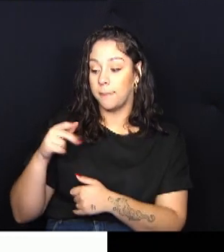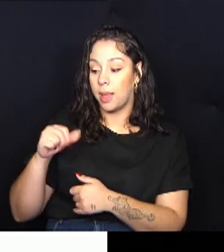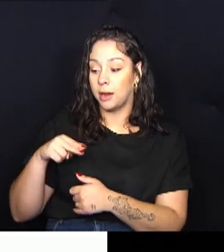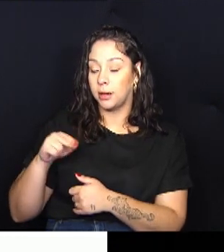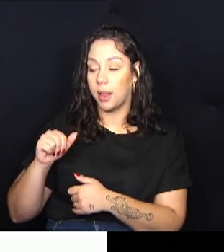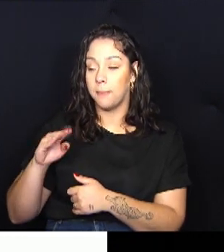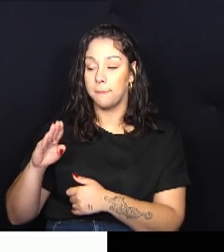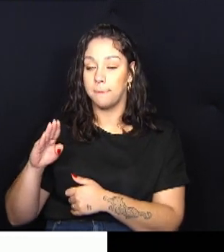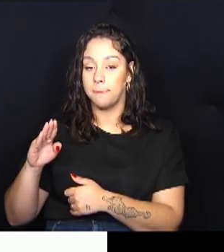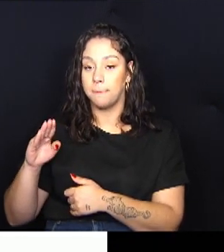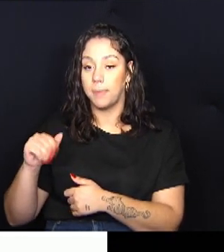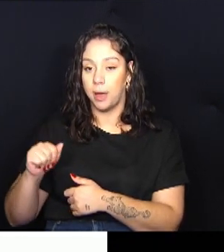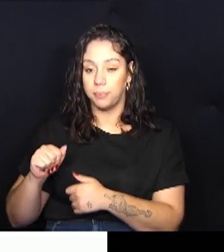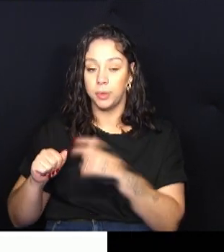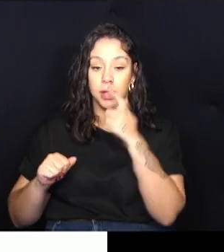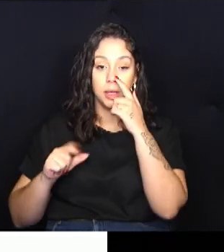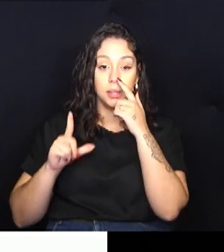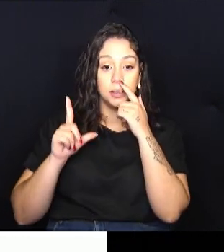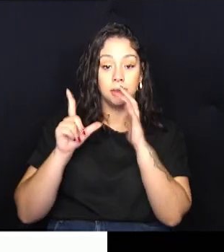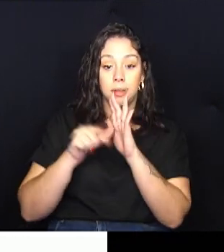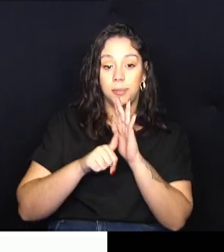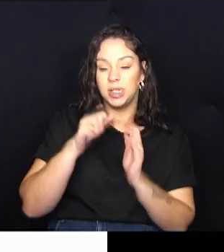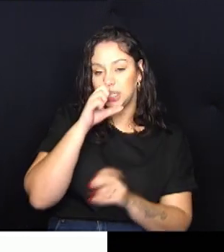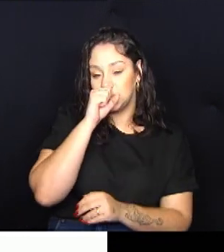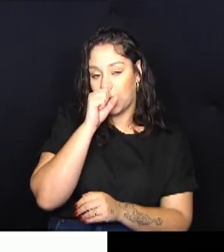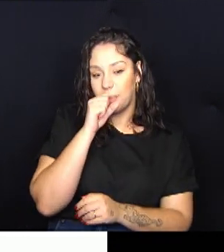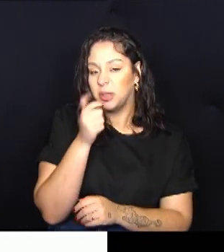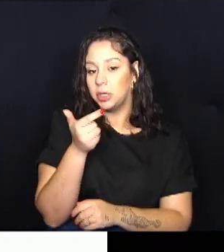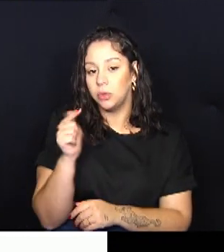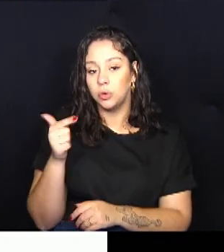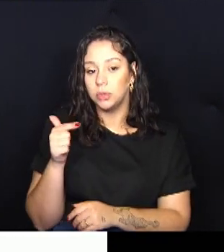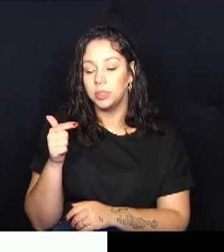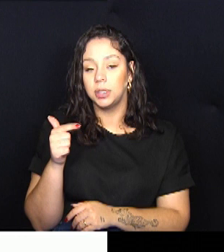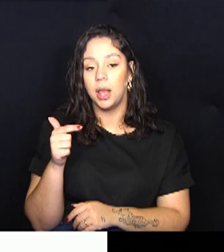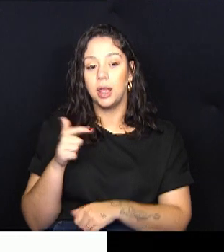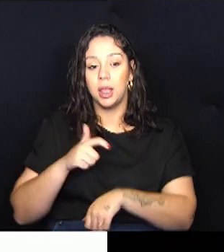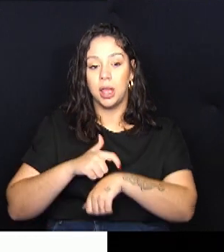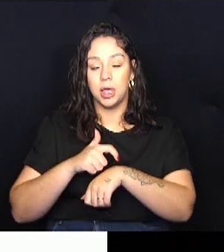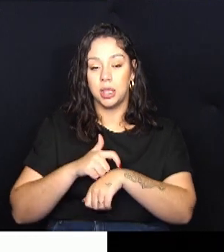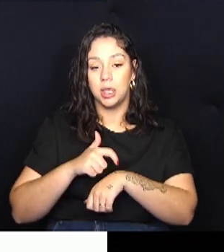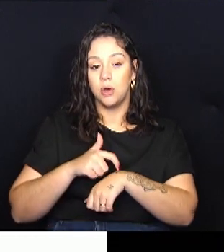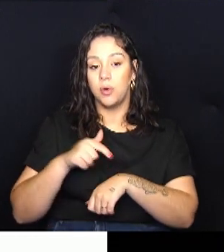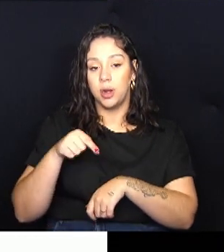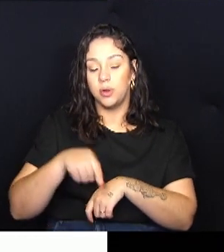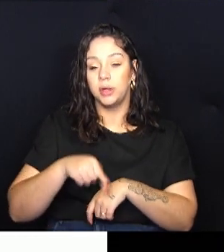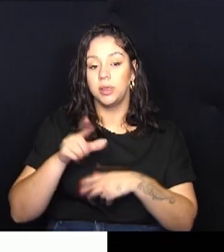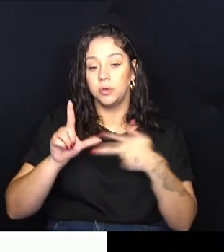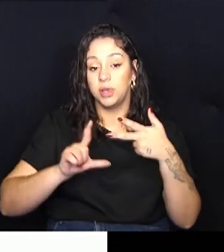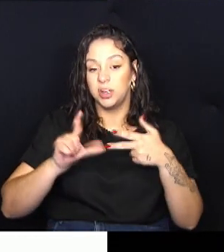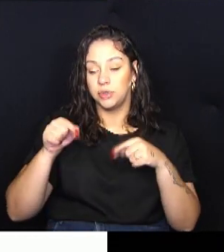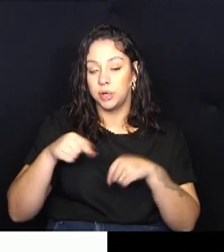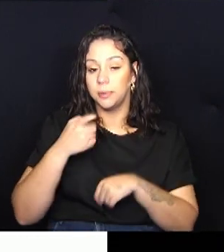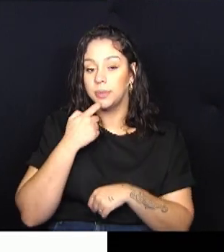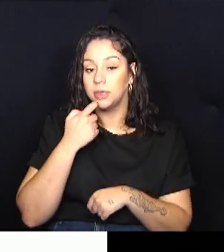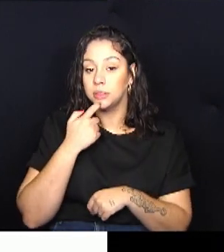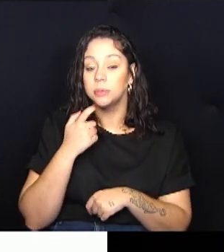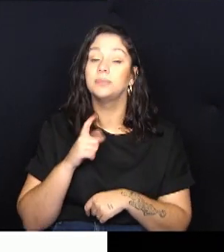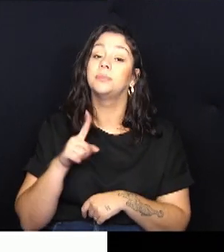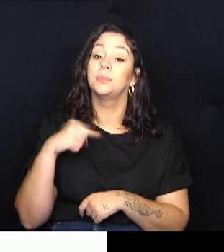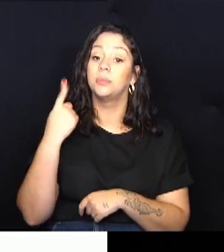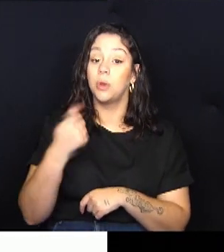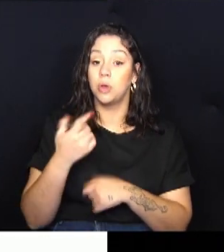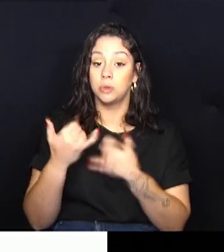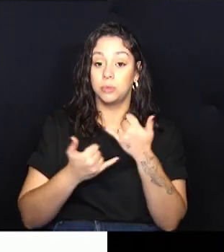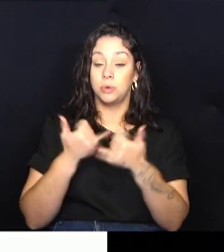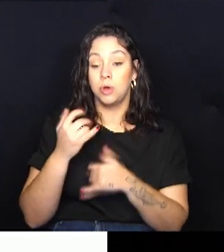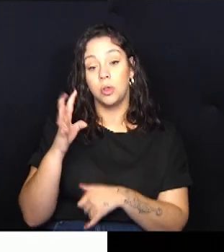joga no sábado, dia 29, dia que não tem expediente aqui no Legislativo Campineiro. E aí, o próximo jogo é na quarta